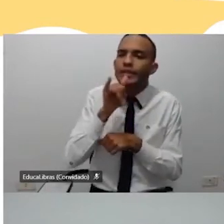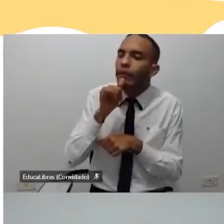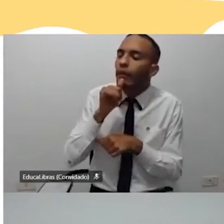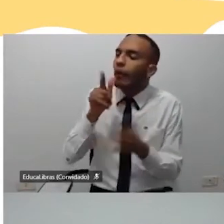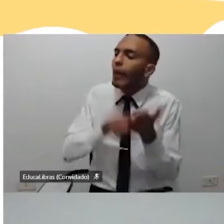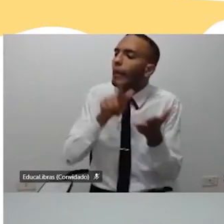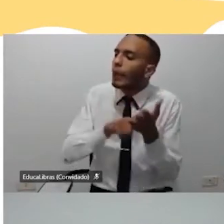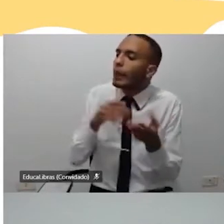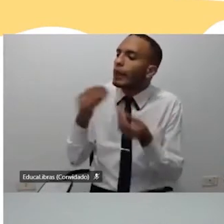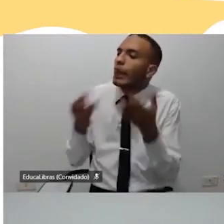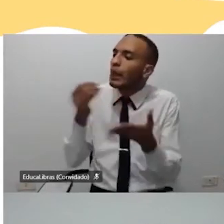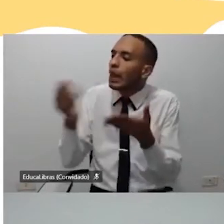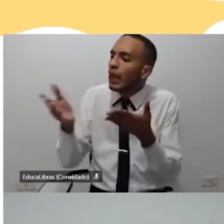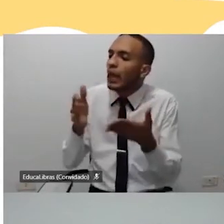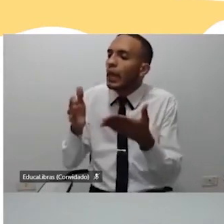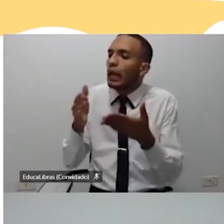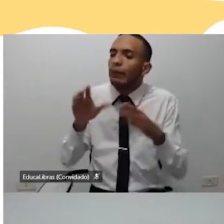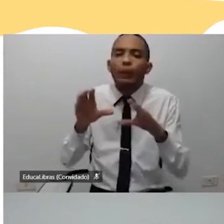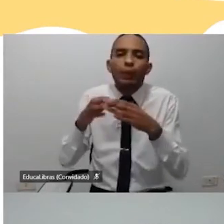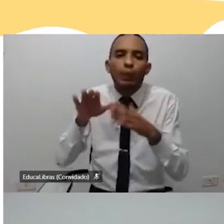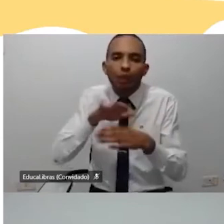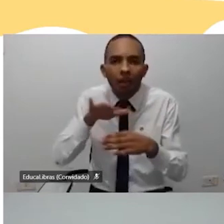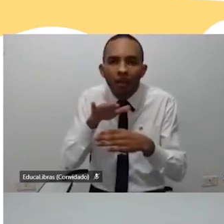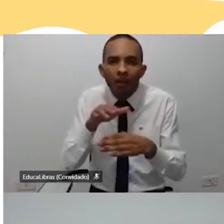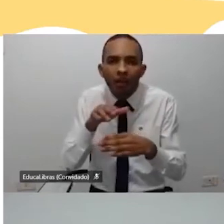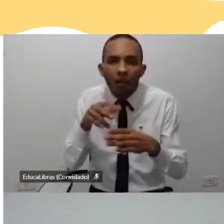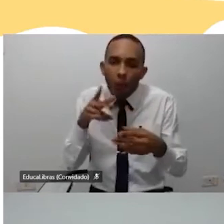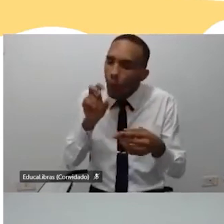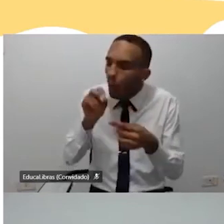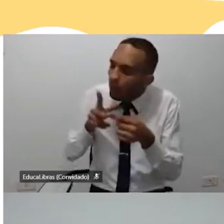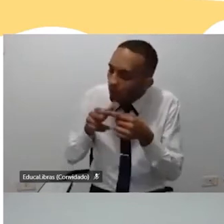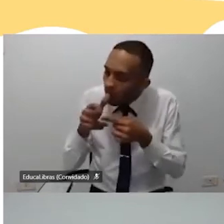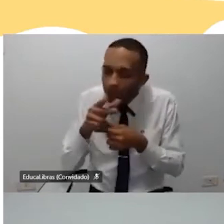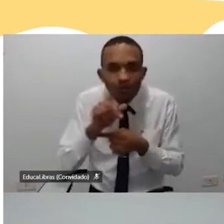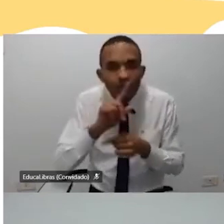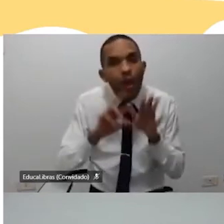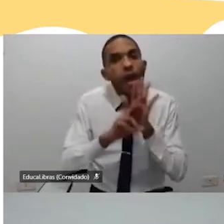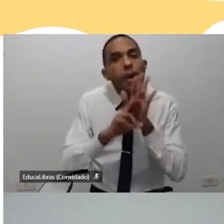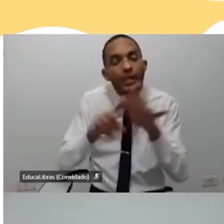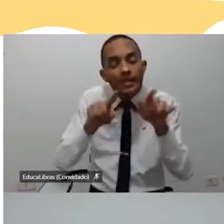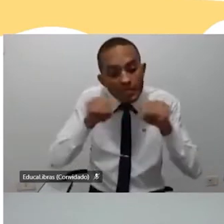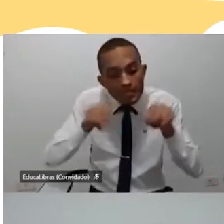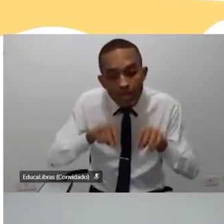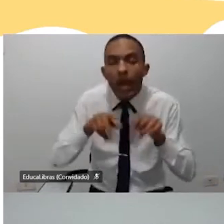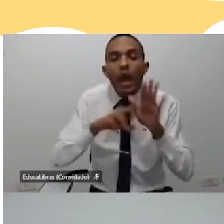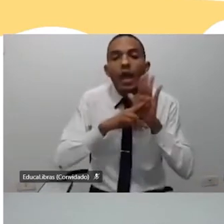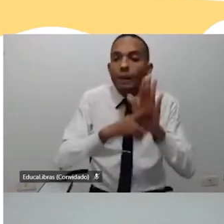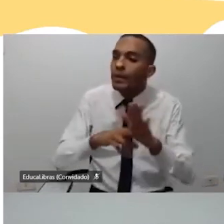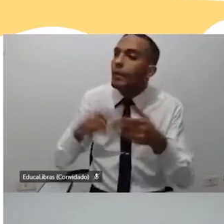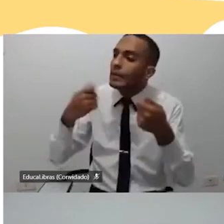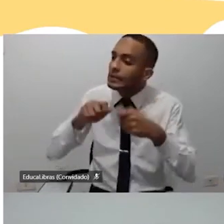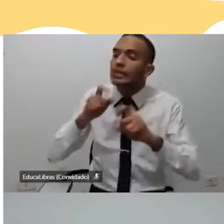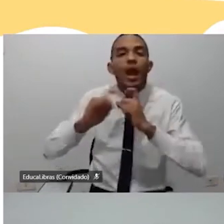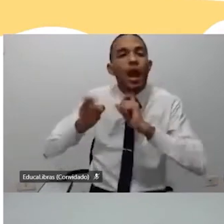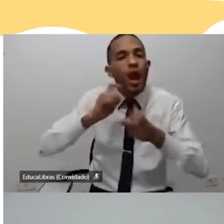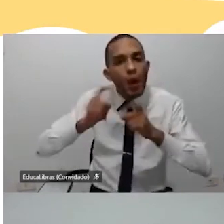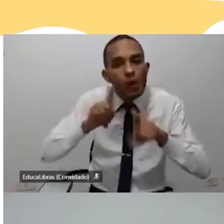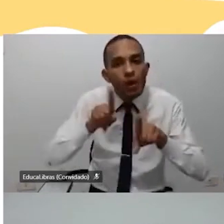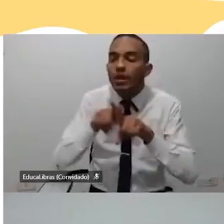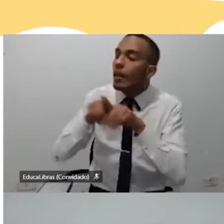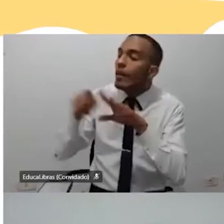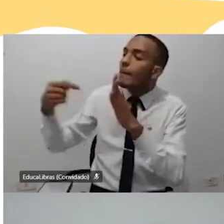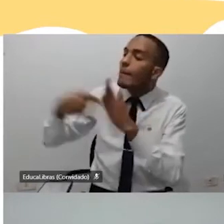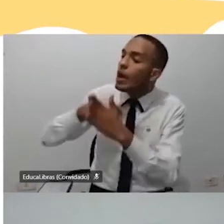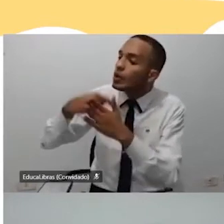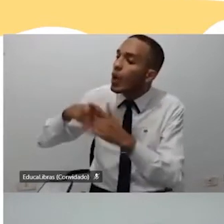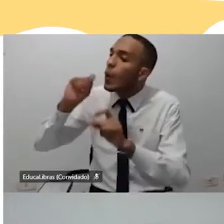para entregar para a turma ou cortar alguma coisa para entregar para a turma. O representante de sala, ele representa a sala, então ele tem que fazer assembleias, perguntar o que a gente